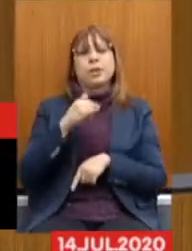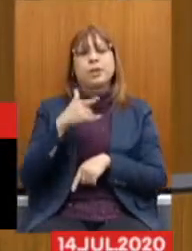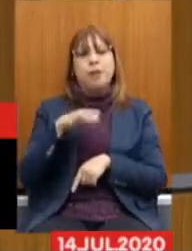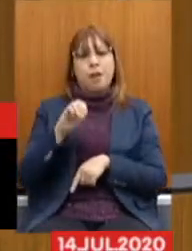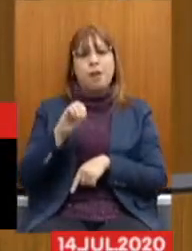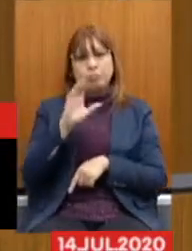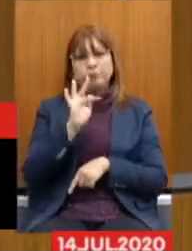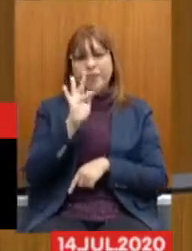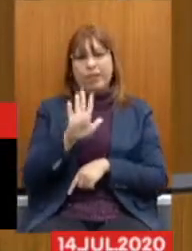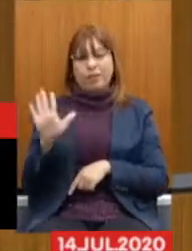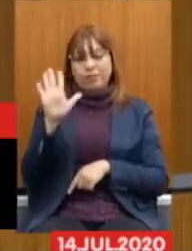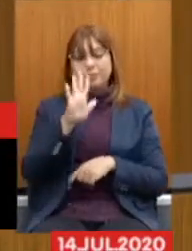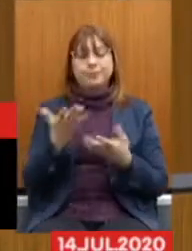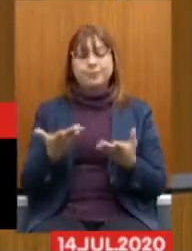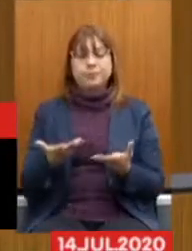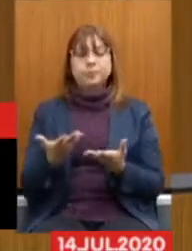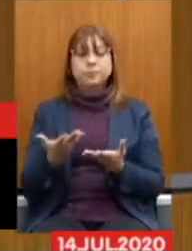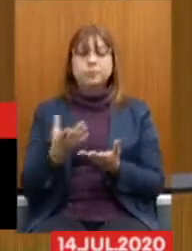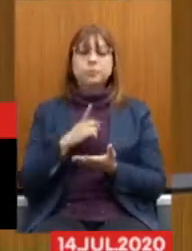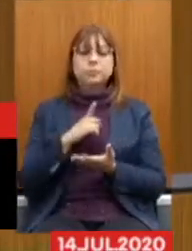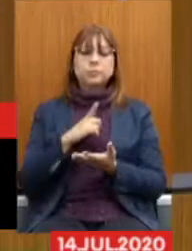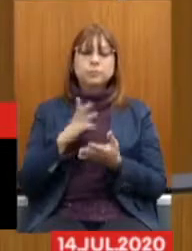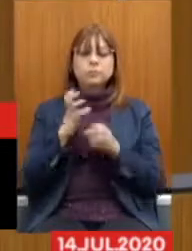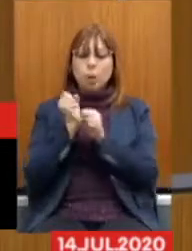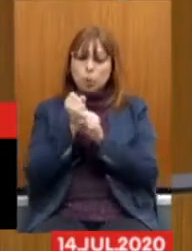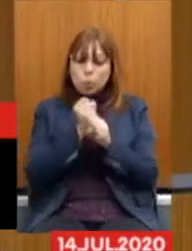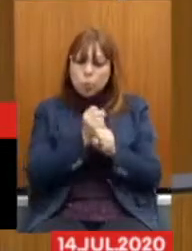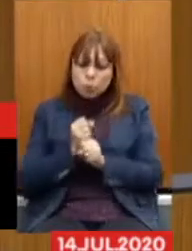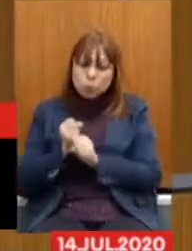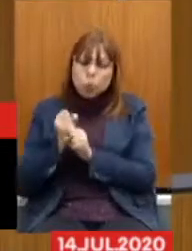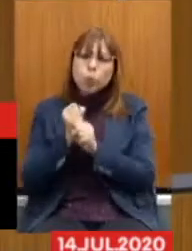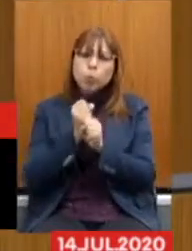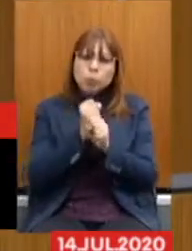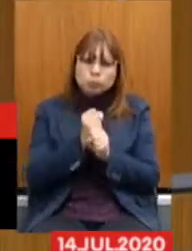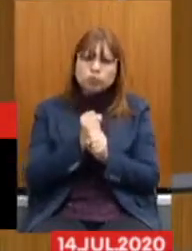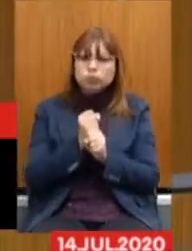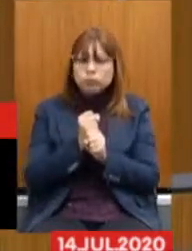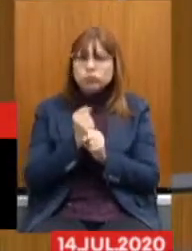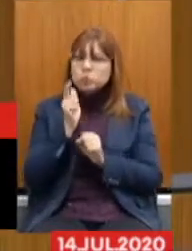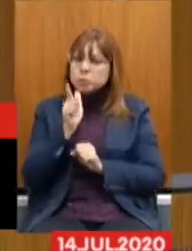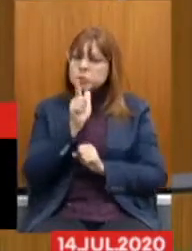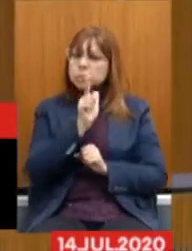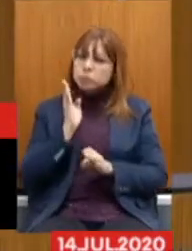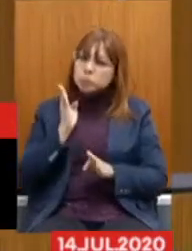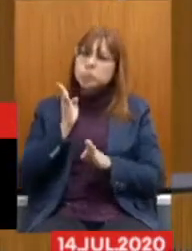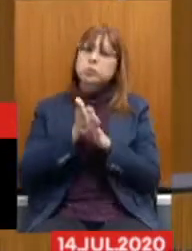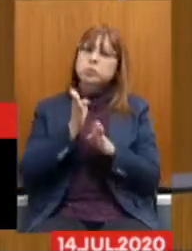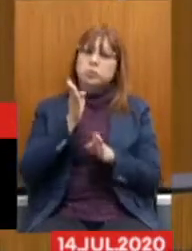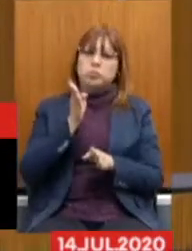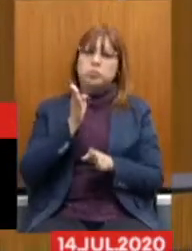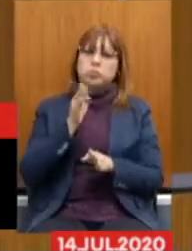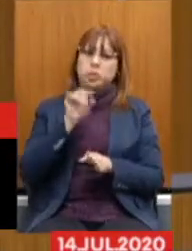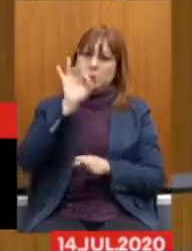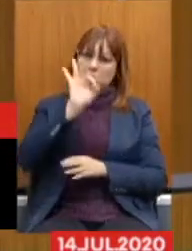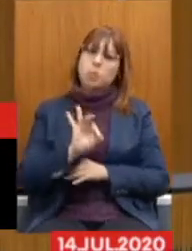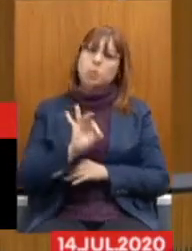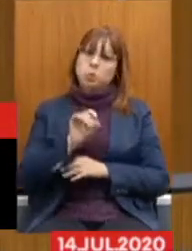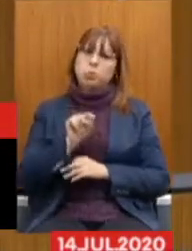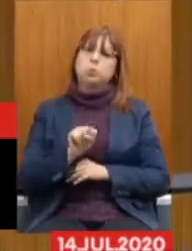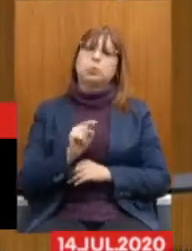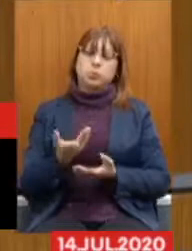critérios e cálculos atuariais para que pudessem chegar a esses números.